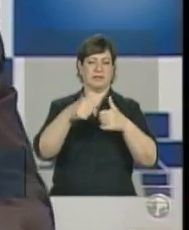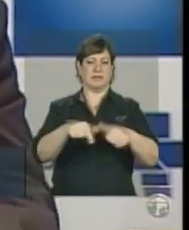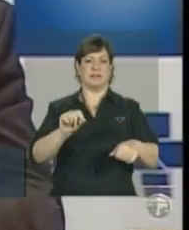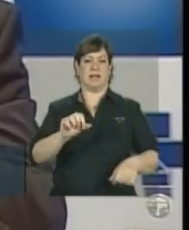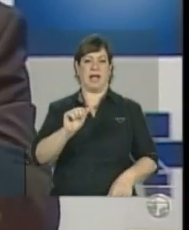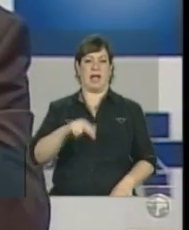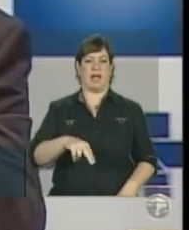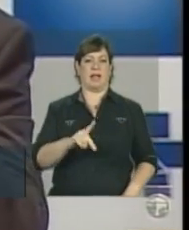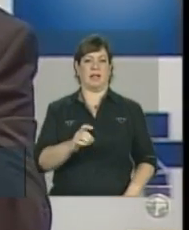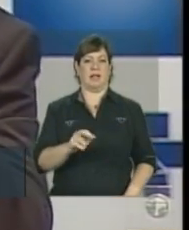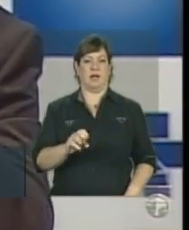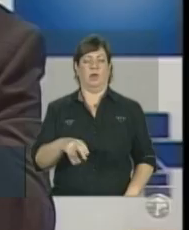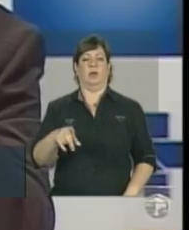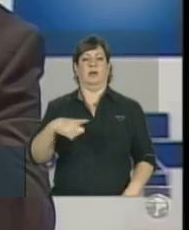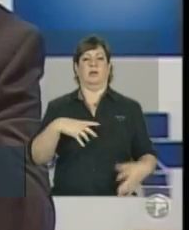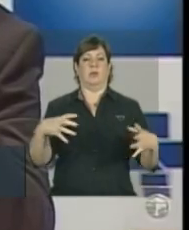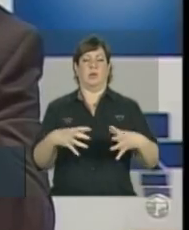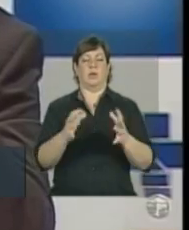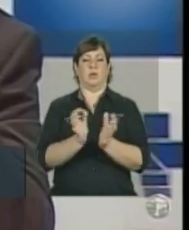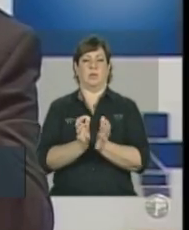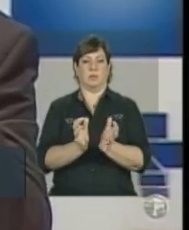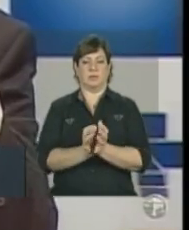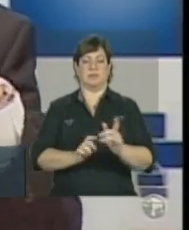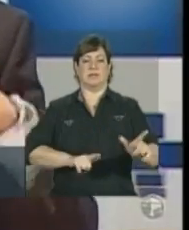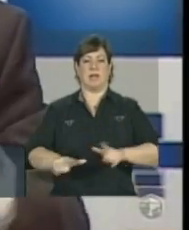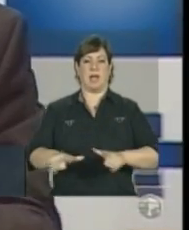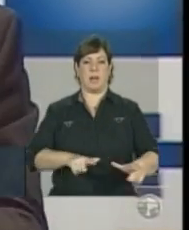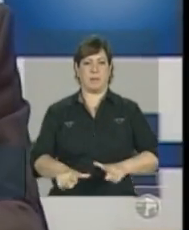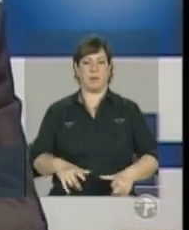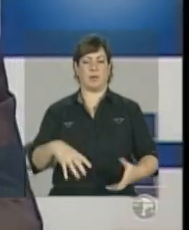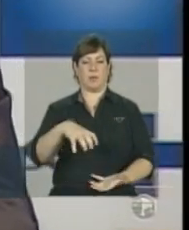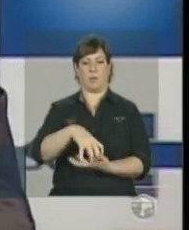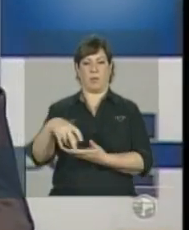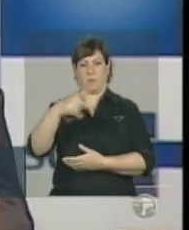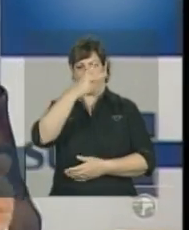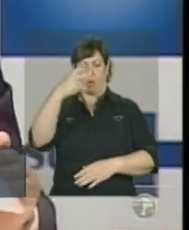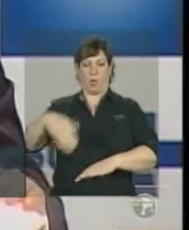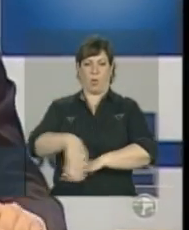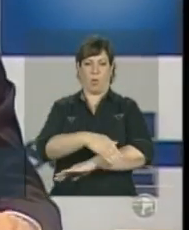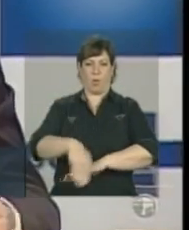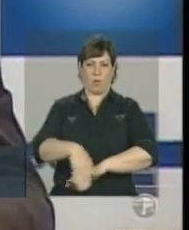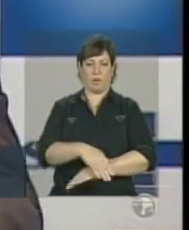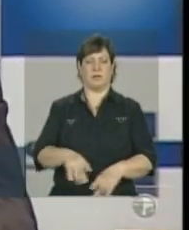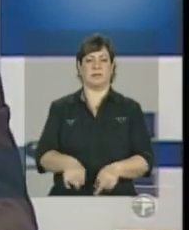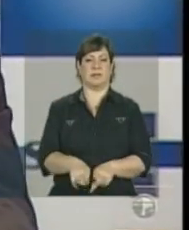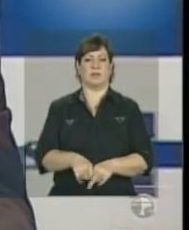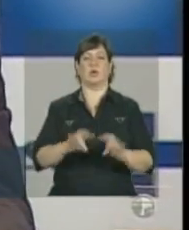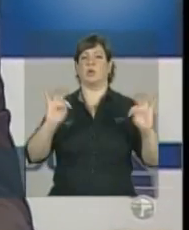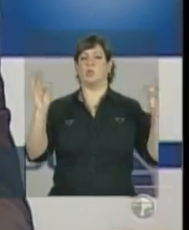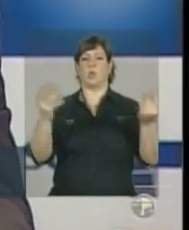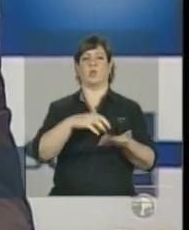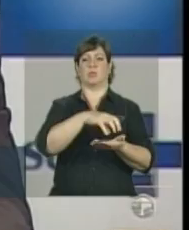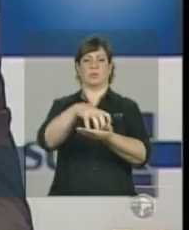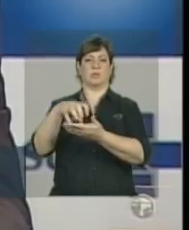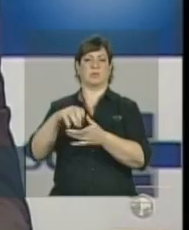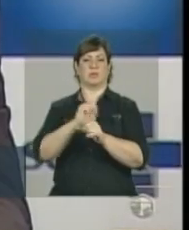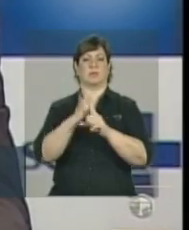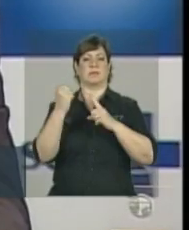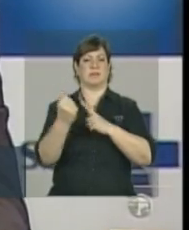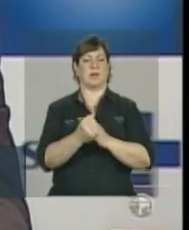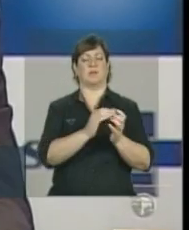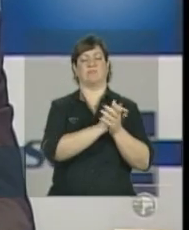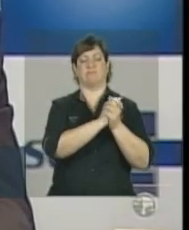que é do Movimento Nacional de População de Rua. Em nome do Anderson, saudar todos os movimentos, o movimento social,